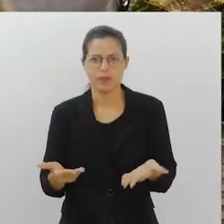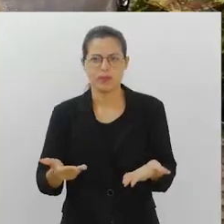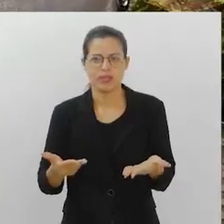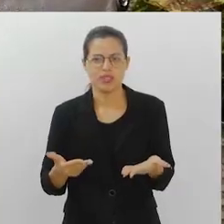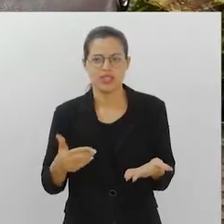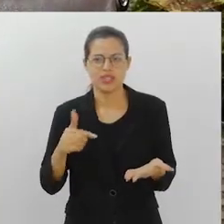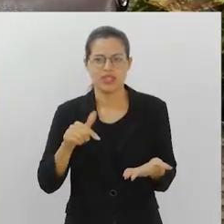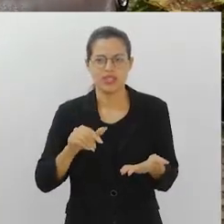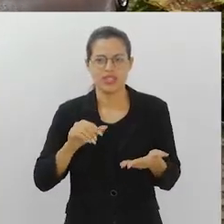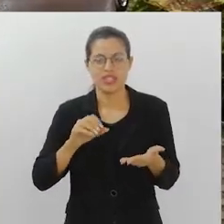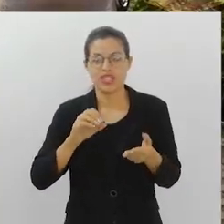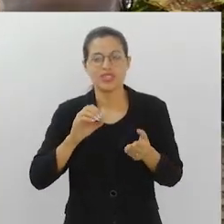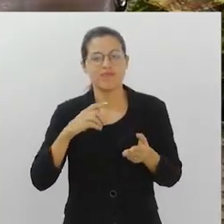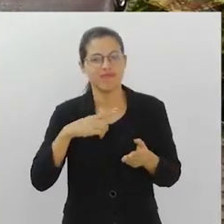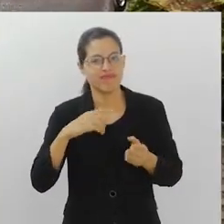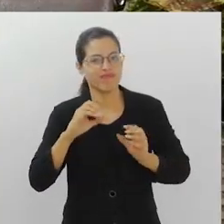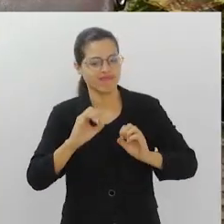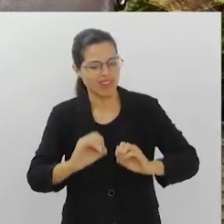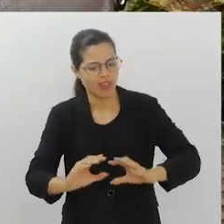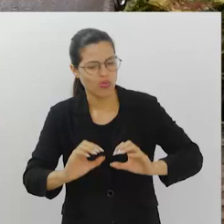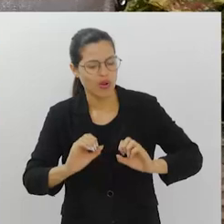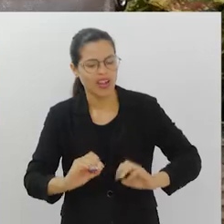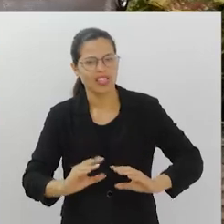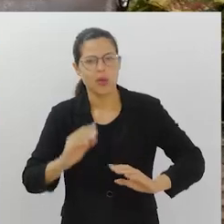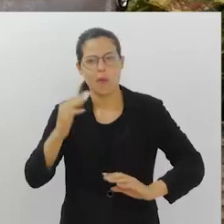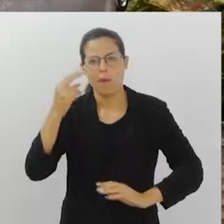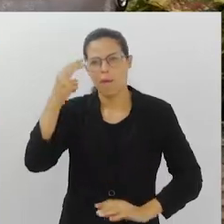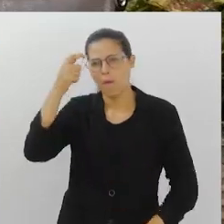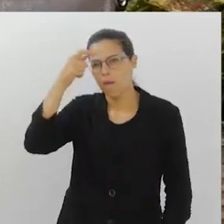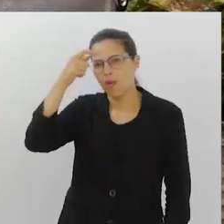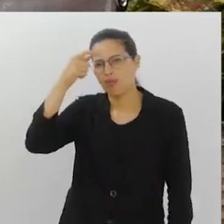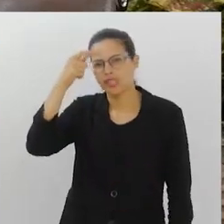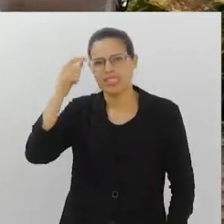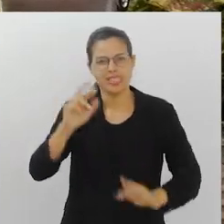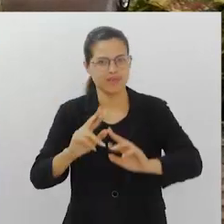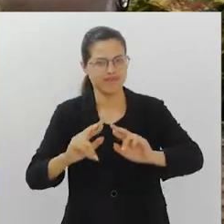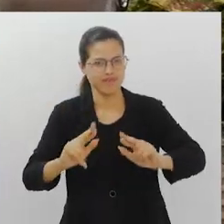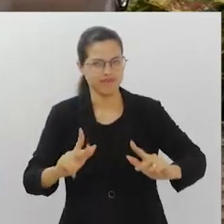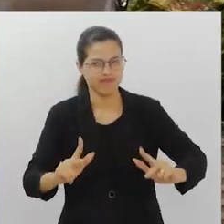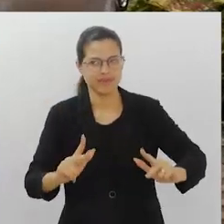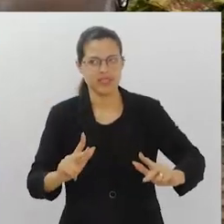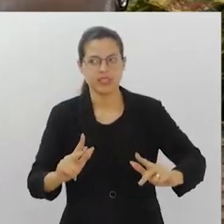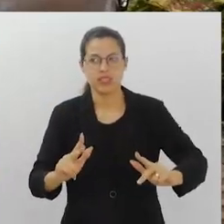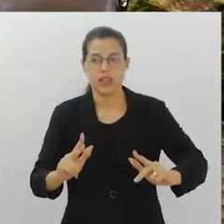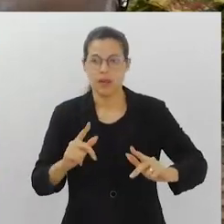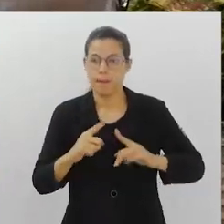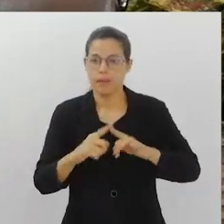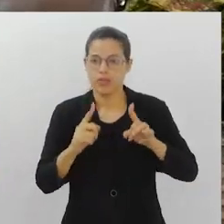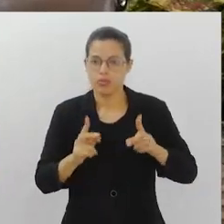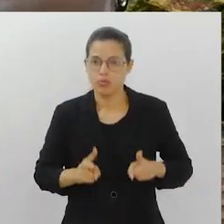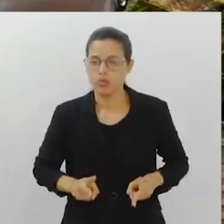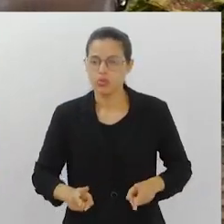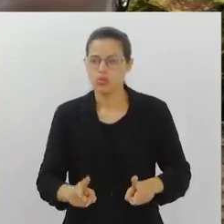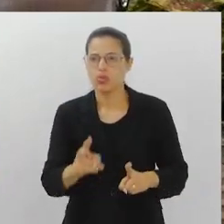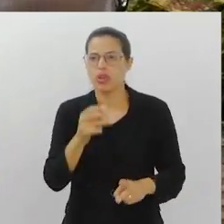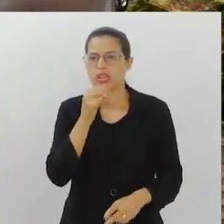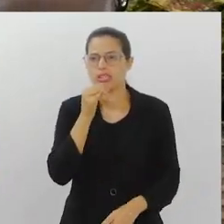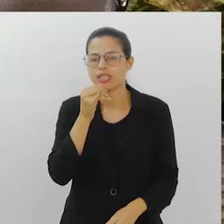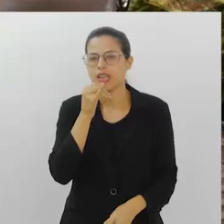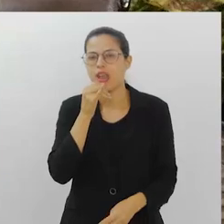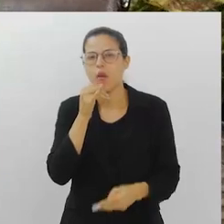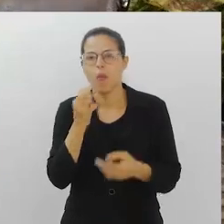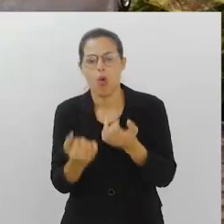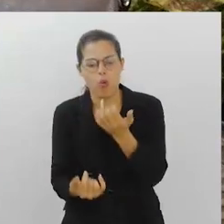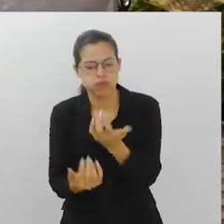sendo educadas com uma mentalidade diferente, mas ainda existe uma cultura,